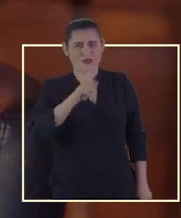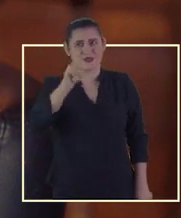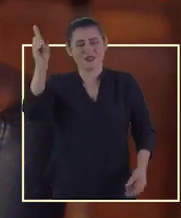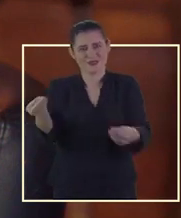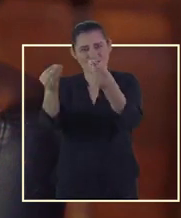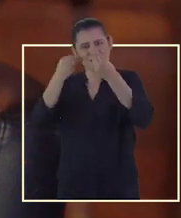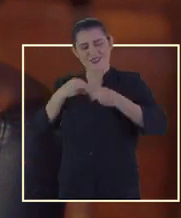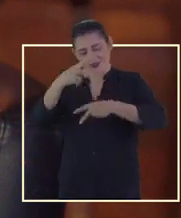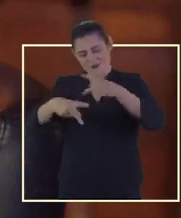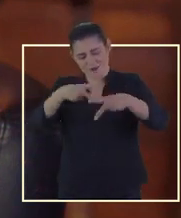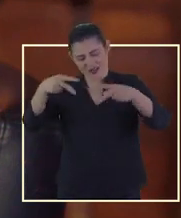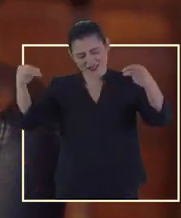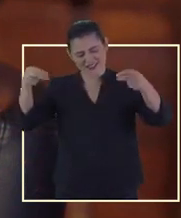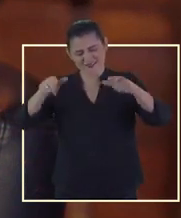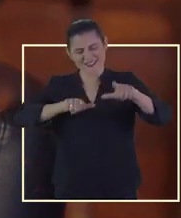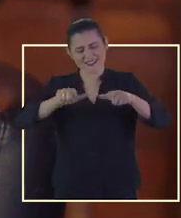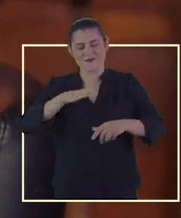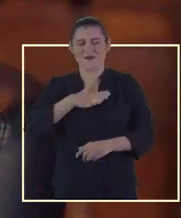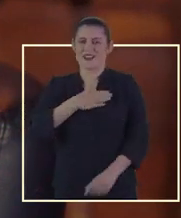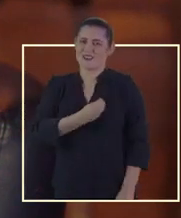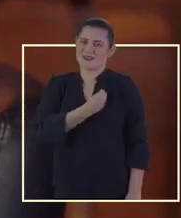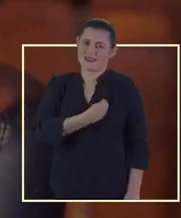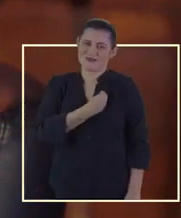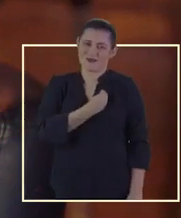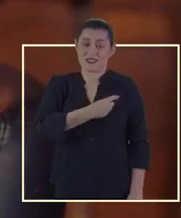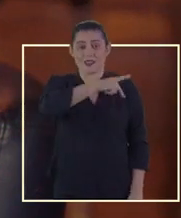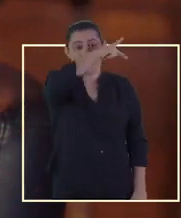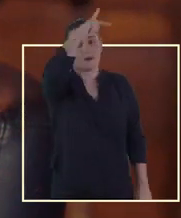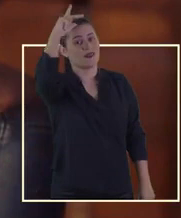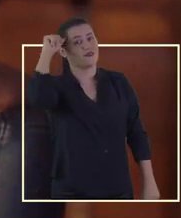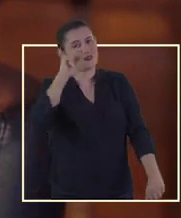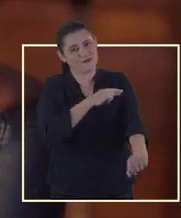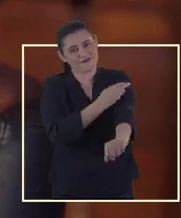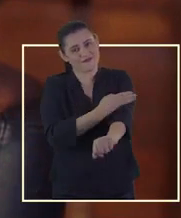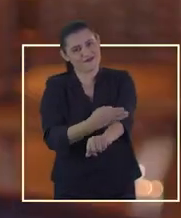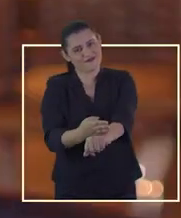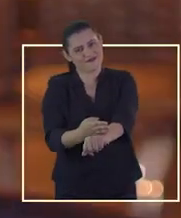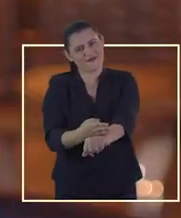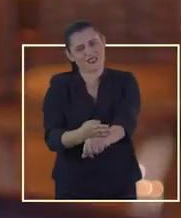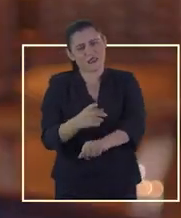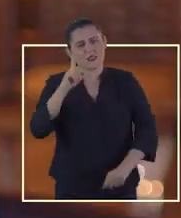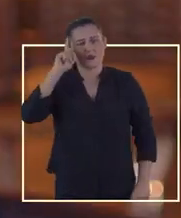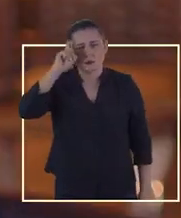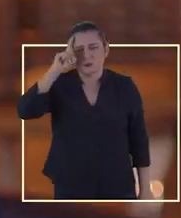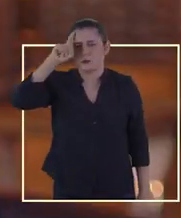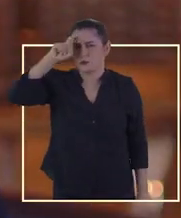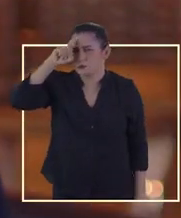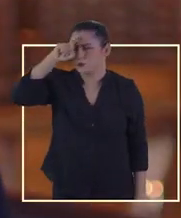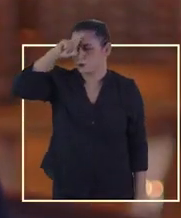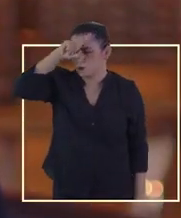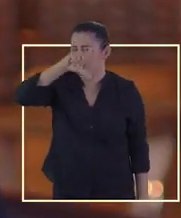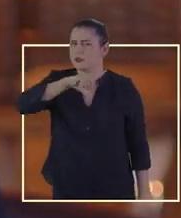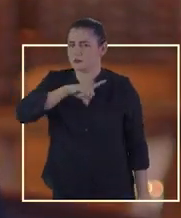Deus me presenteou com a maior missão da minha vida. Assumir a Prefeitura de Rio Branco. Muitos eram os